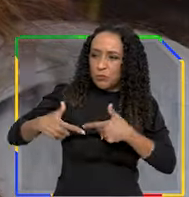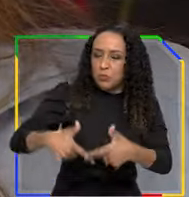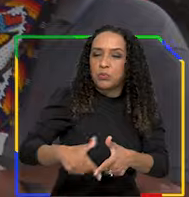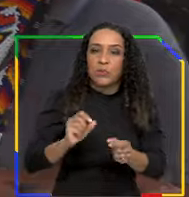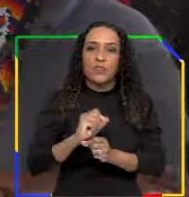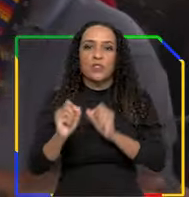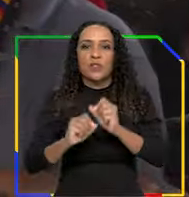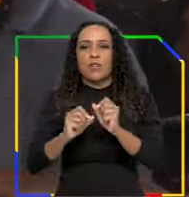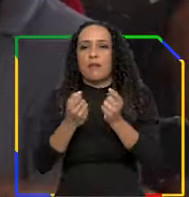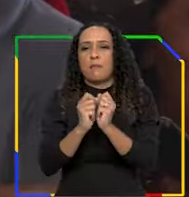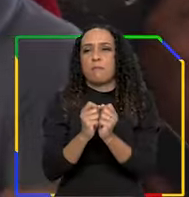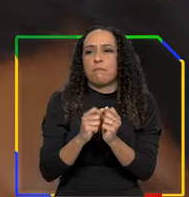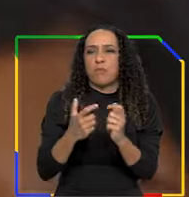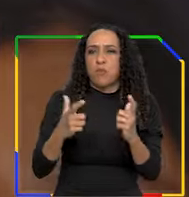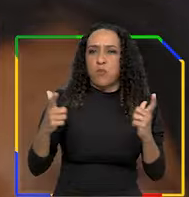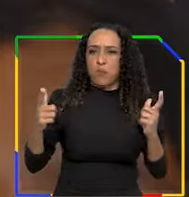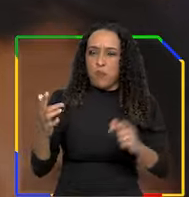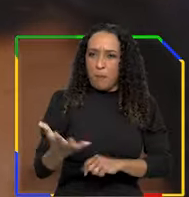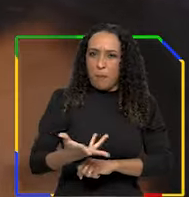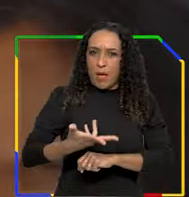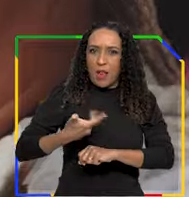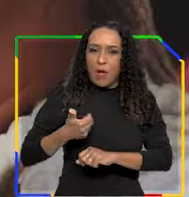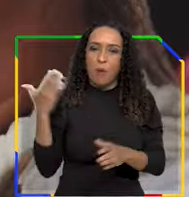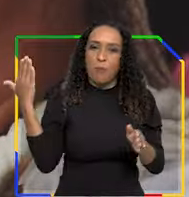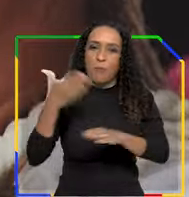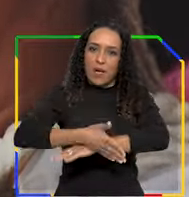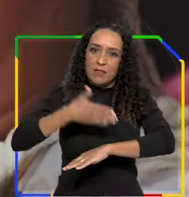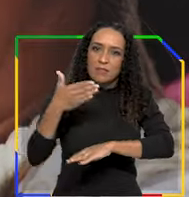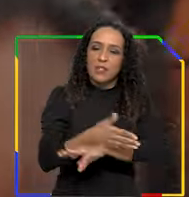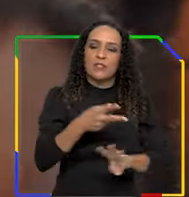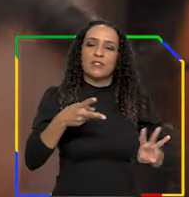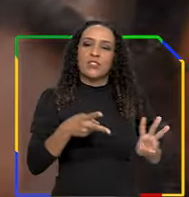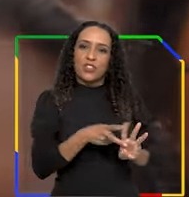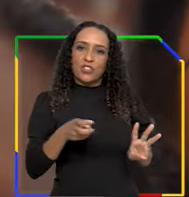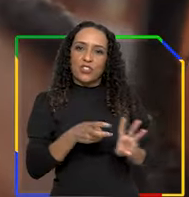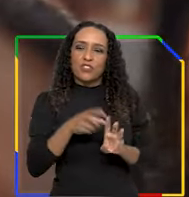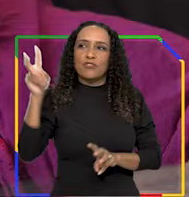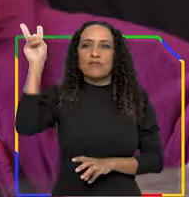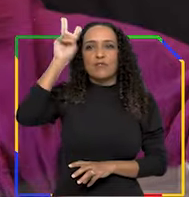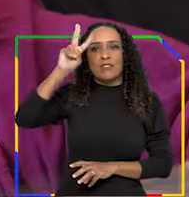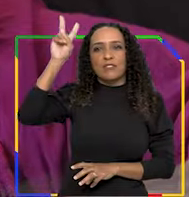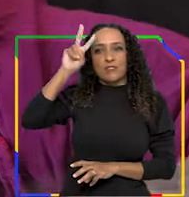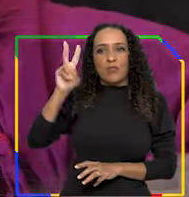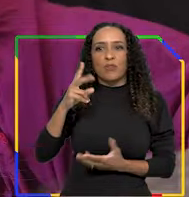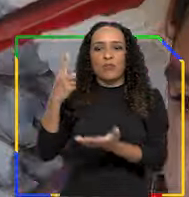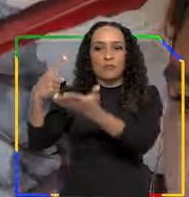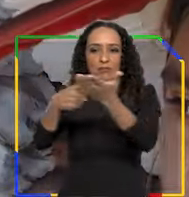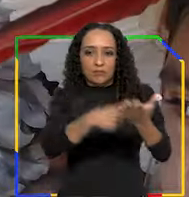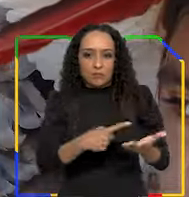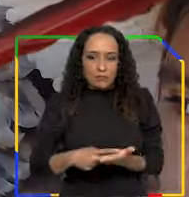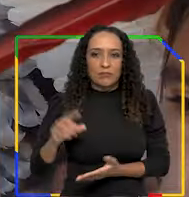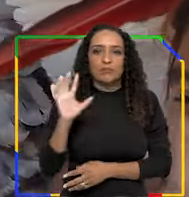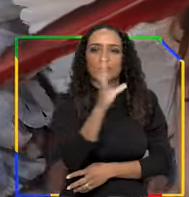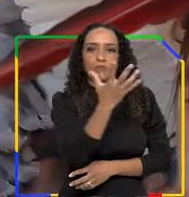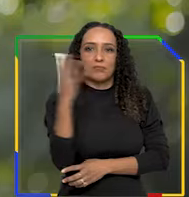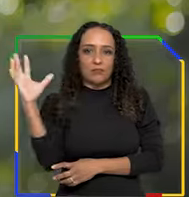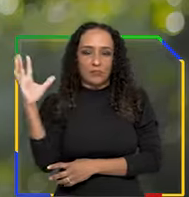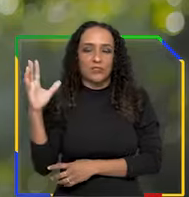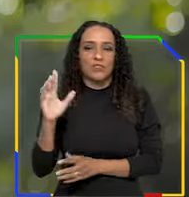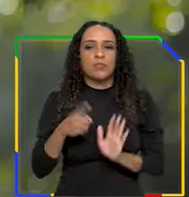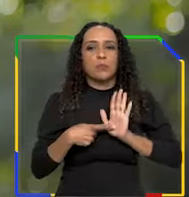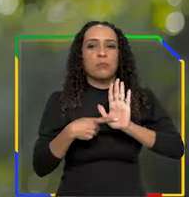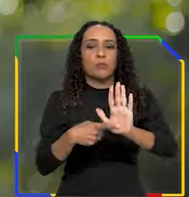trabalhando para fazer a maior e melhor participação indígena na história dos acordos ambientais.